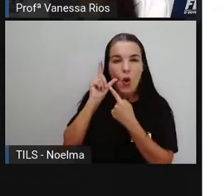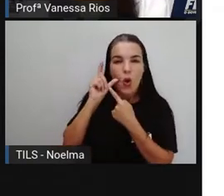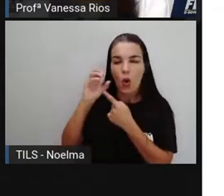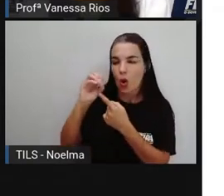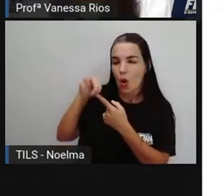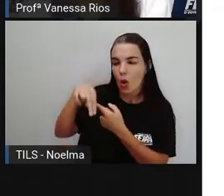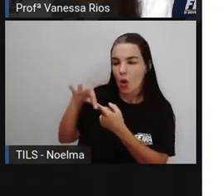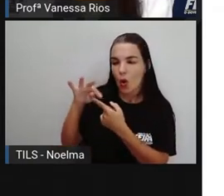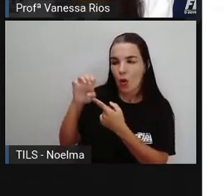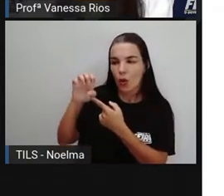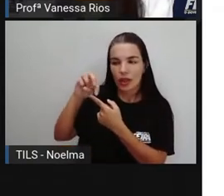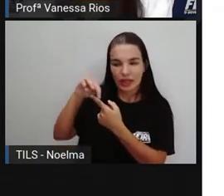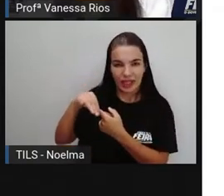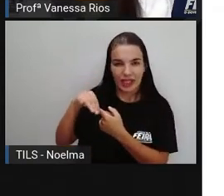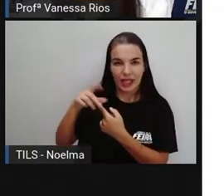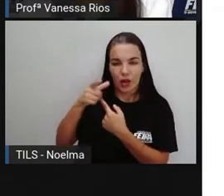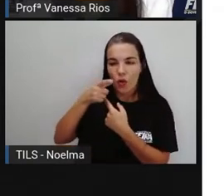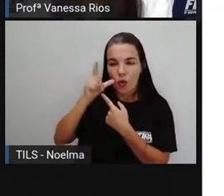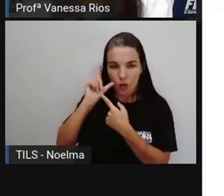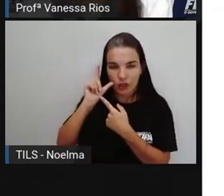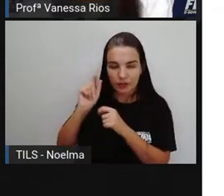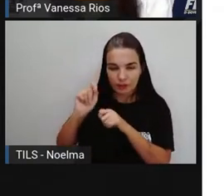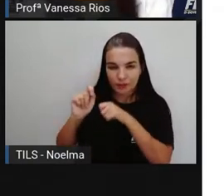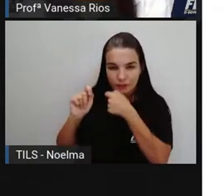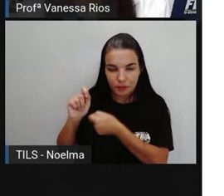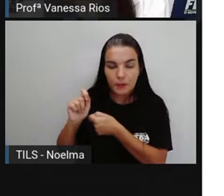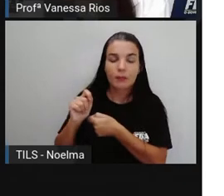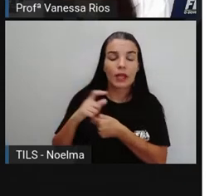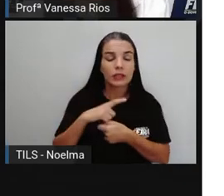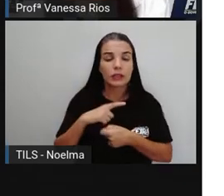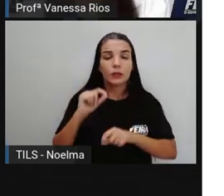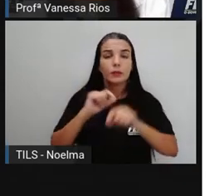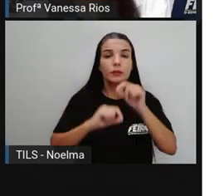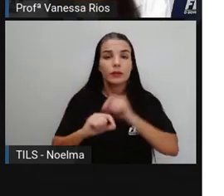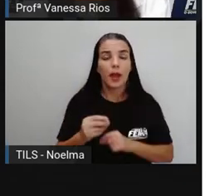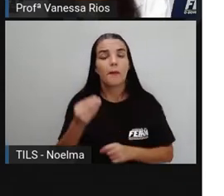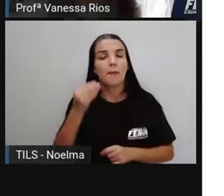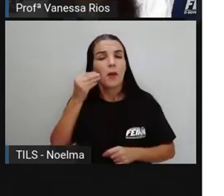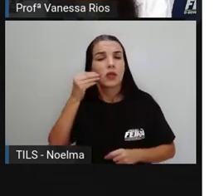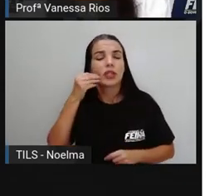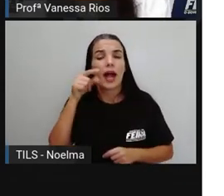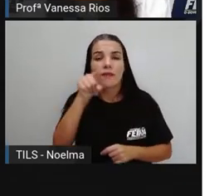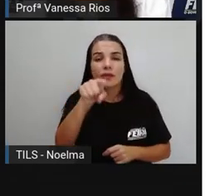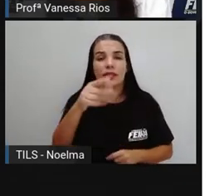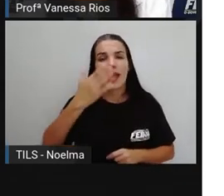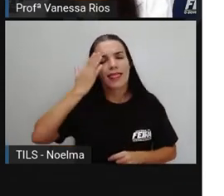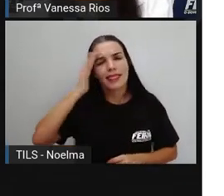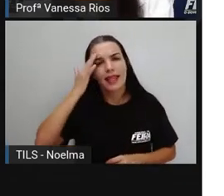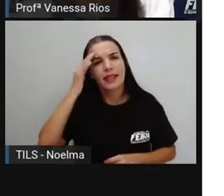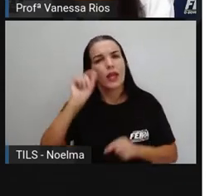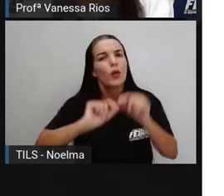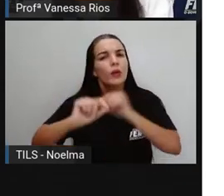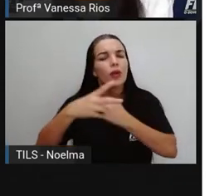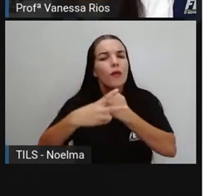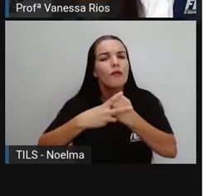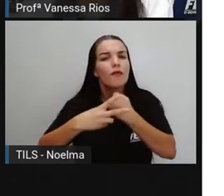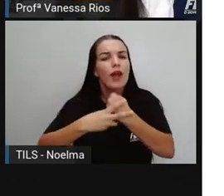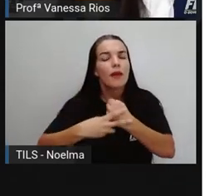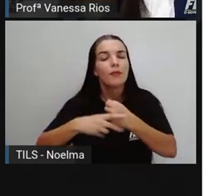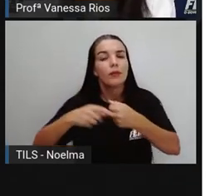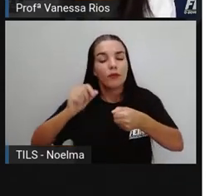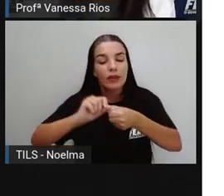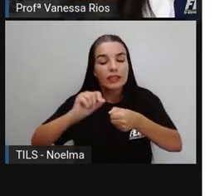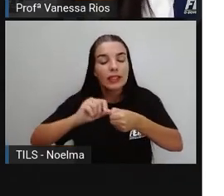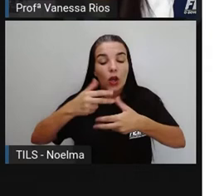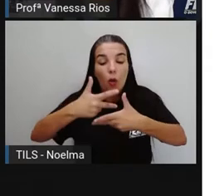enfatizar, pra destacar que esses verbos estão indicando aí ações, né? De acontecimentos do